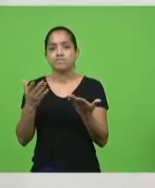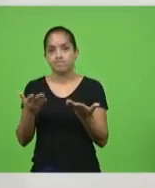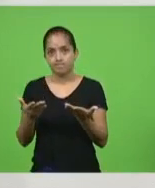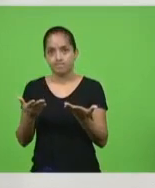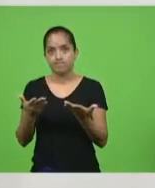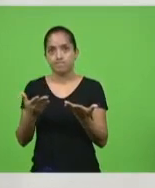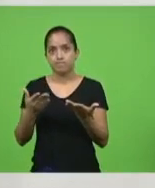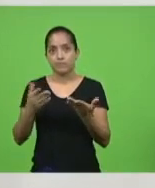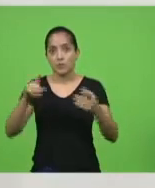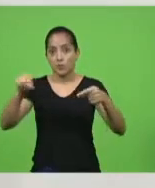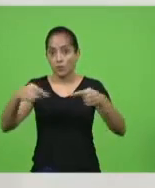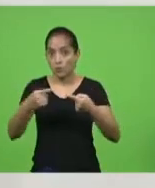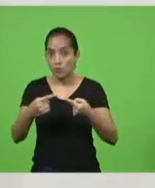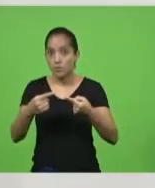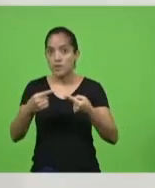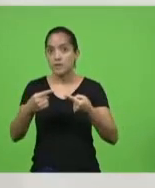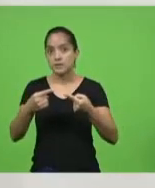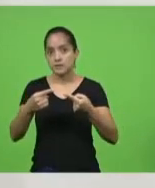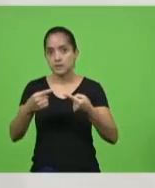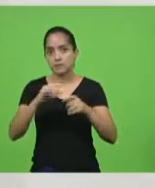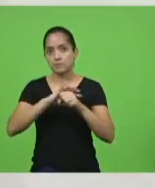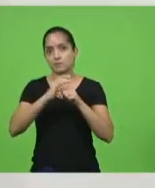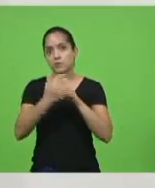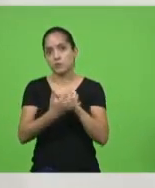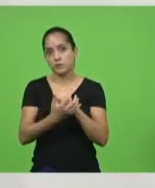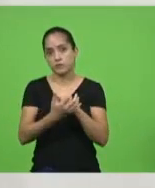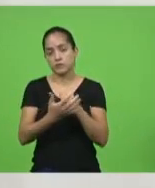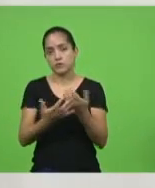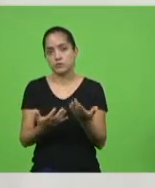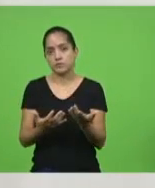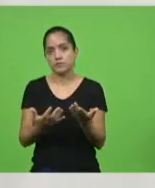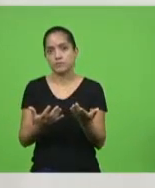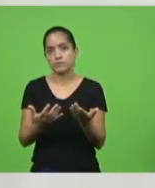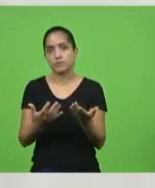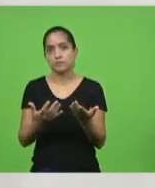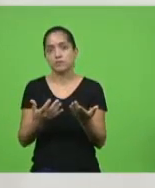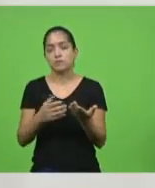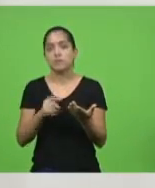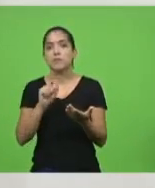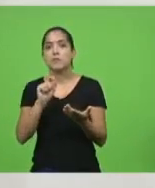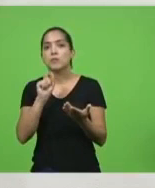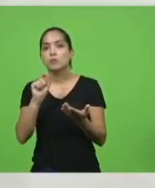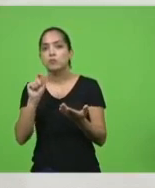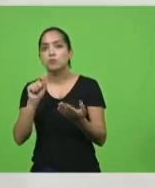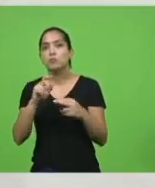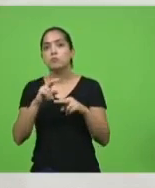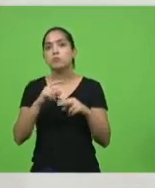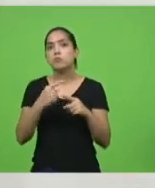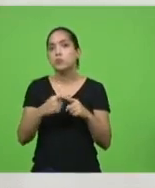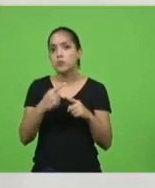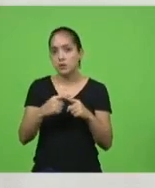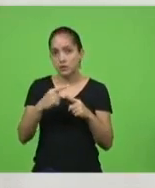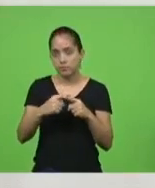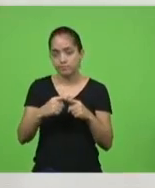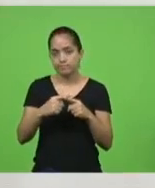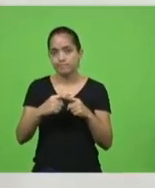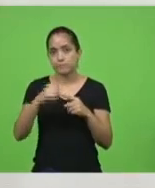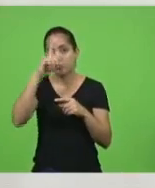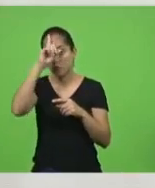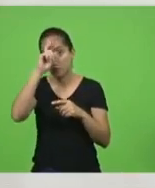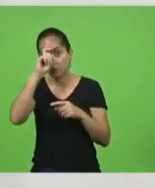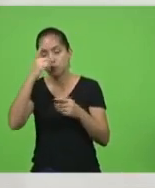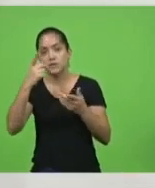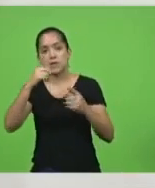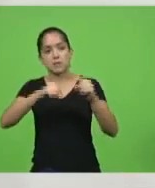combate ao Covid-19, com o pretexto de equipar os hospitais,